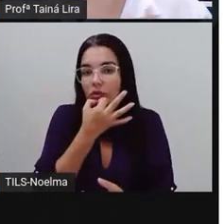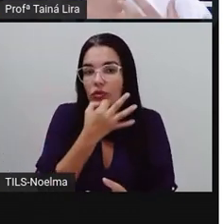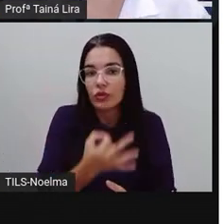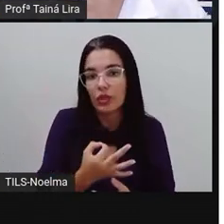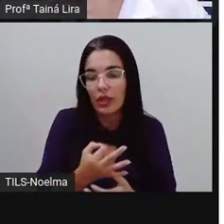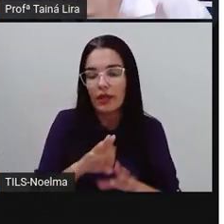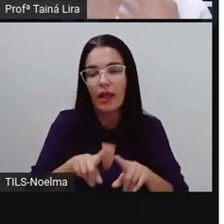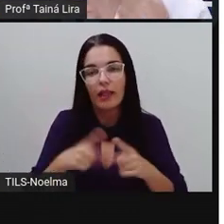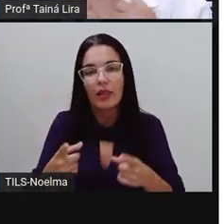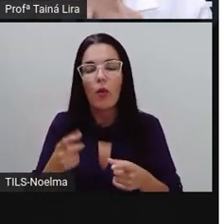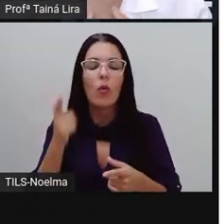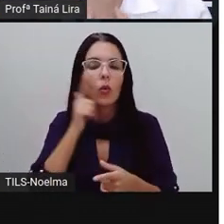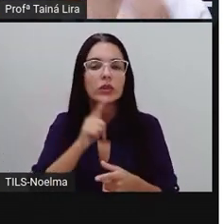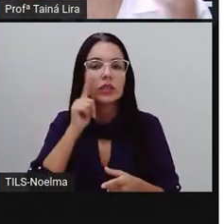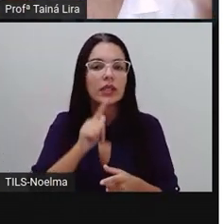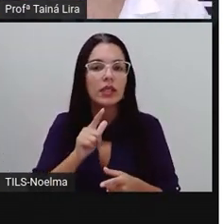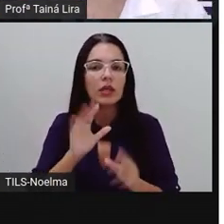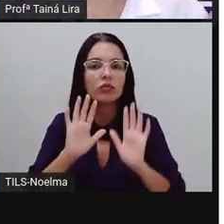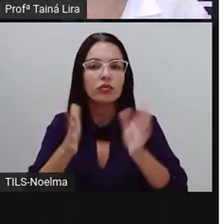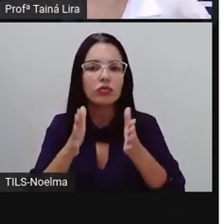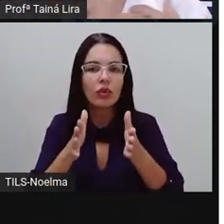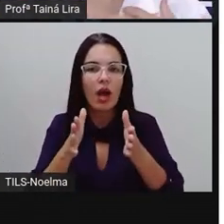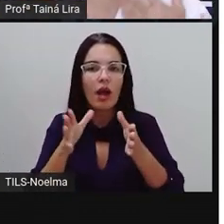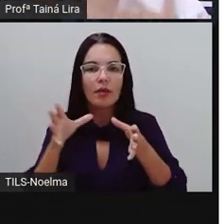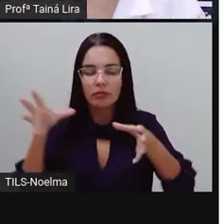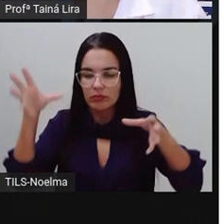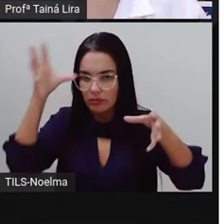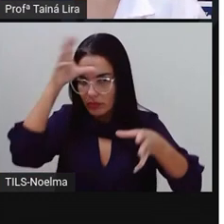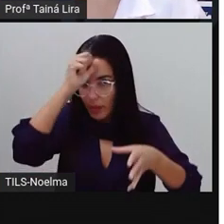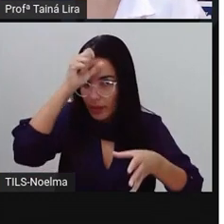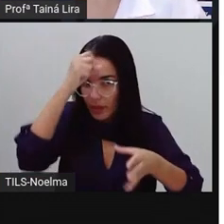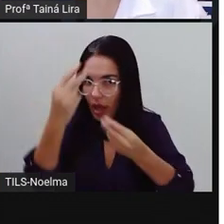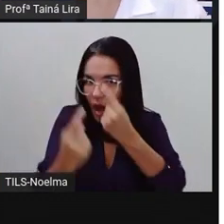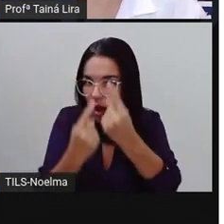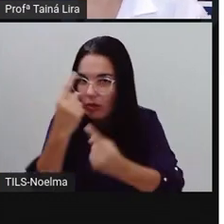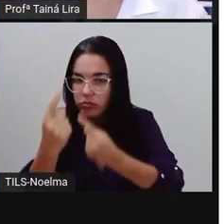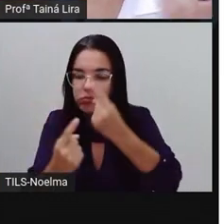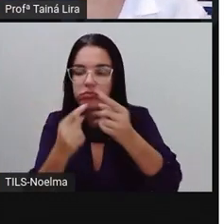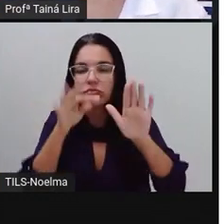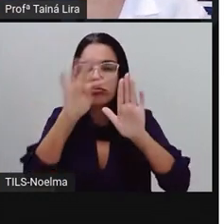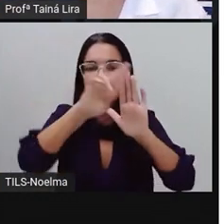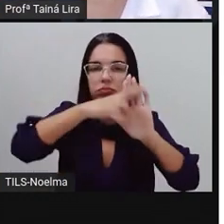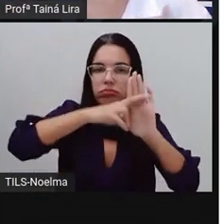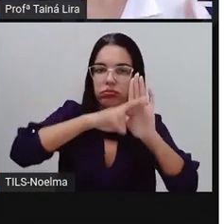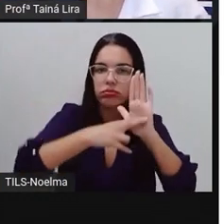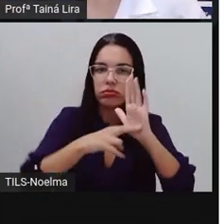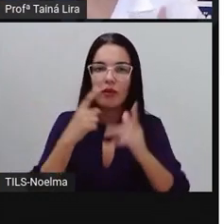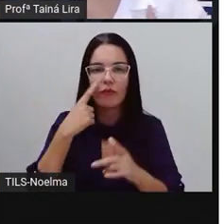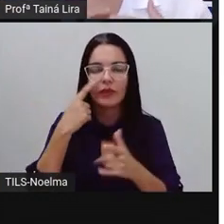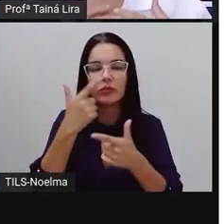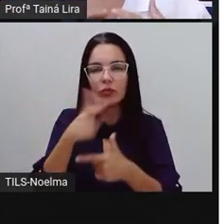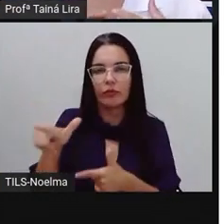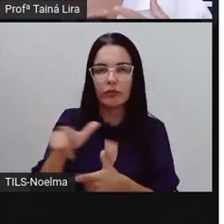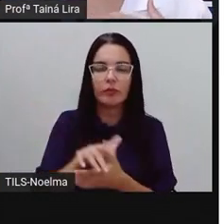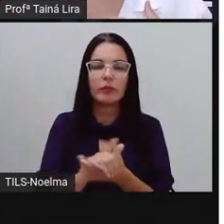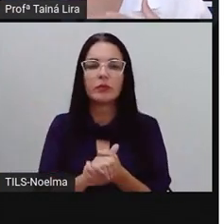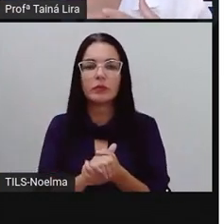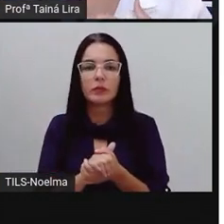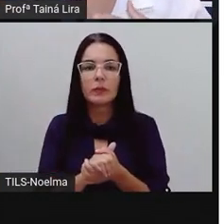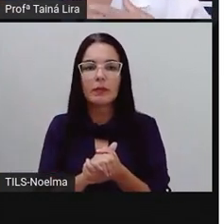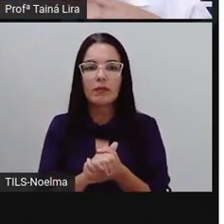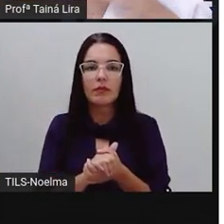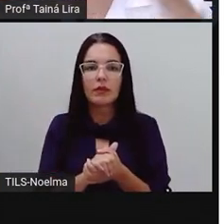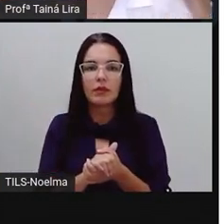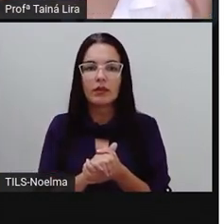conseguiu ali, né, formar algumas regras, né? Então, vamos rever? Então, que a gente